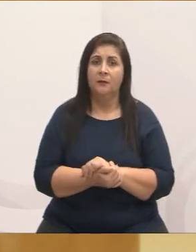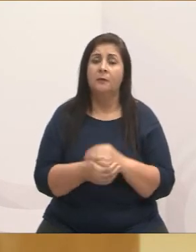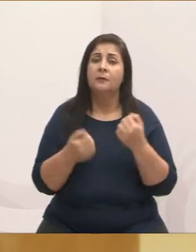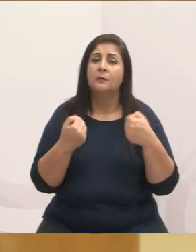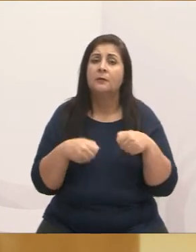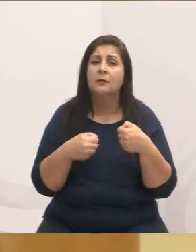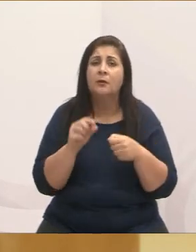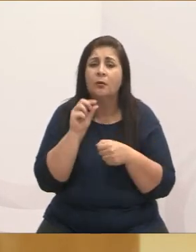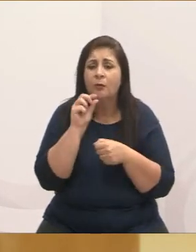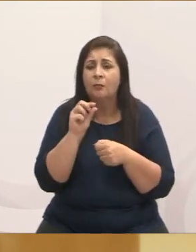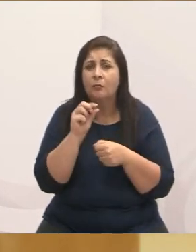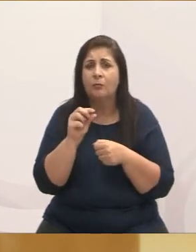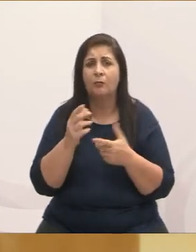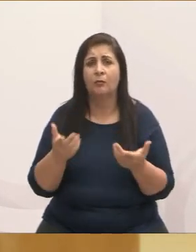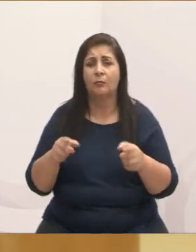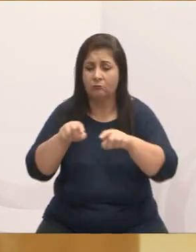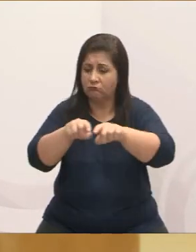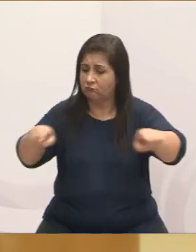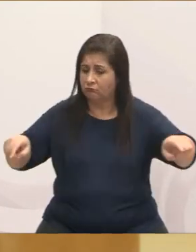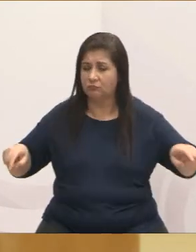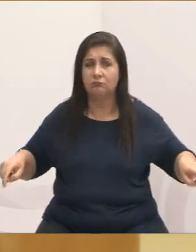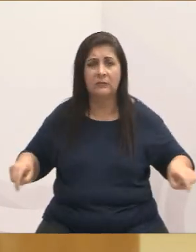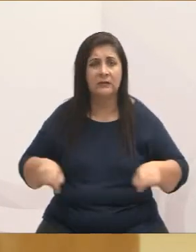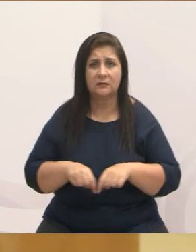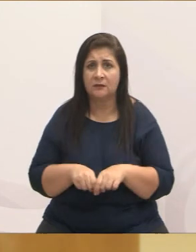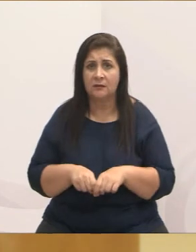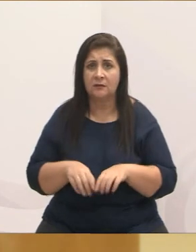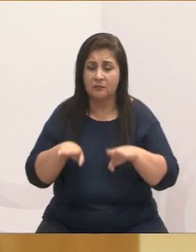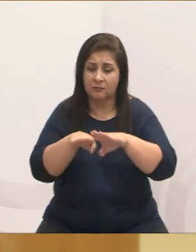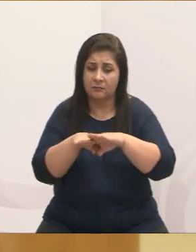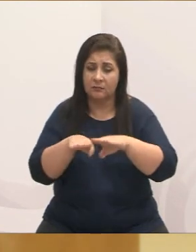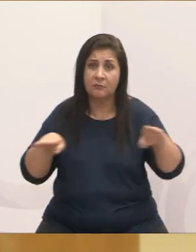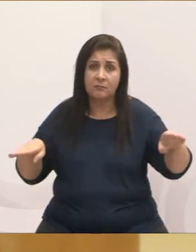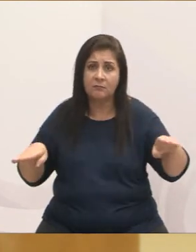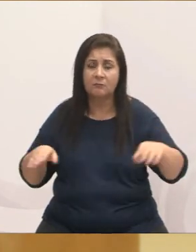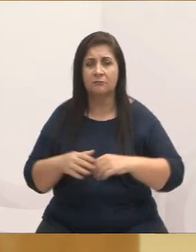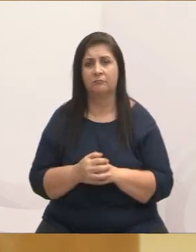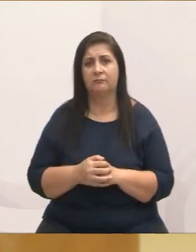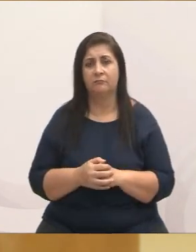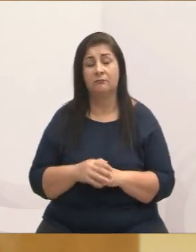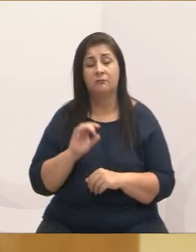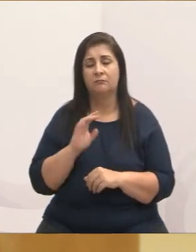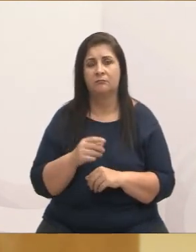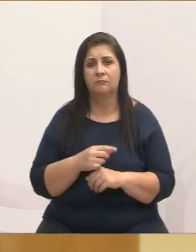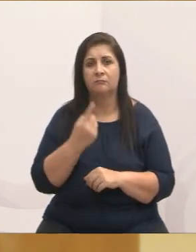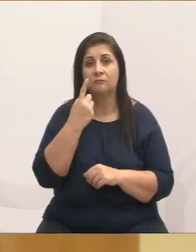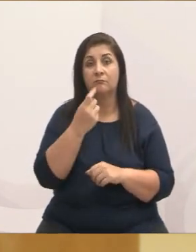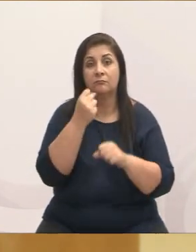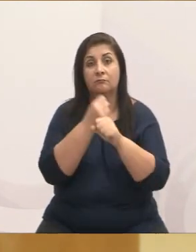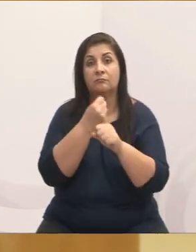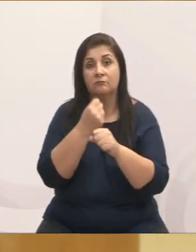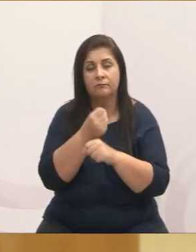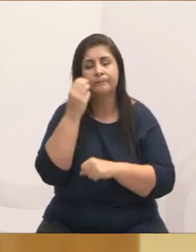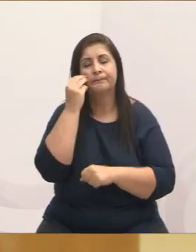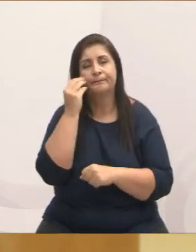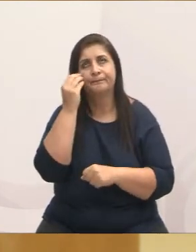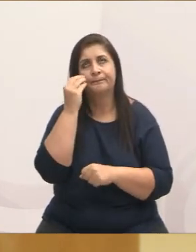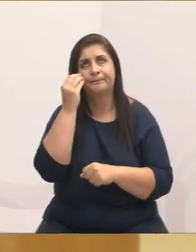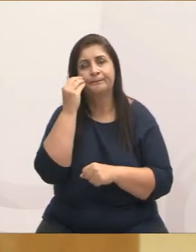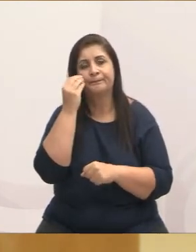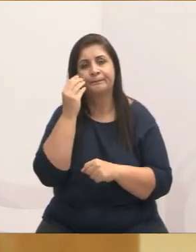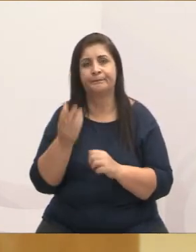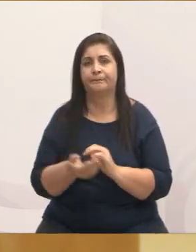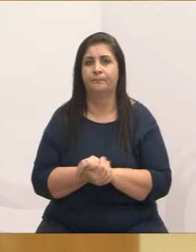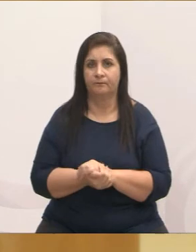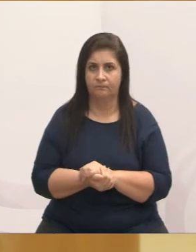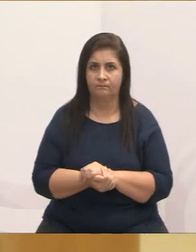mínimo, que é uma sala e eu não estou tendo essa sala. Faz um ano que eu tento uma sala para poder